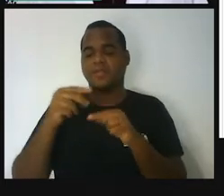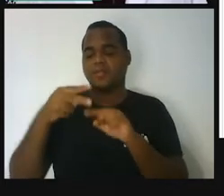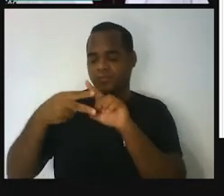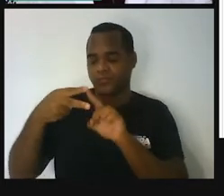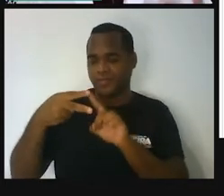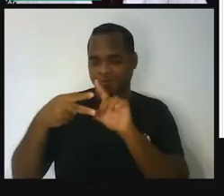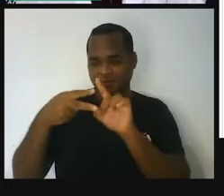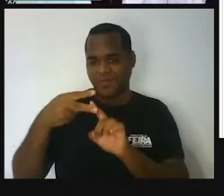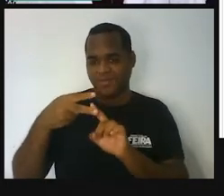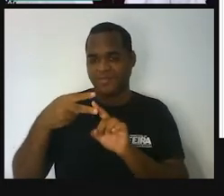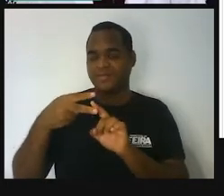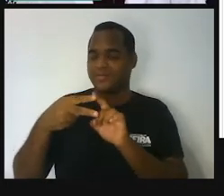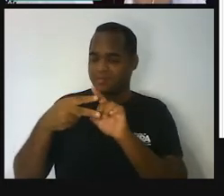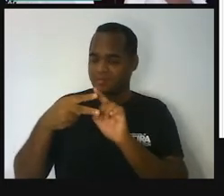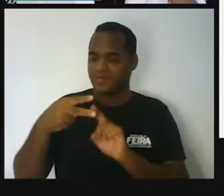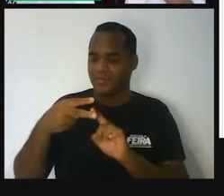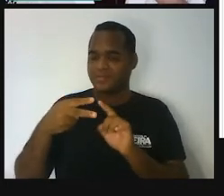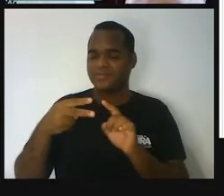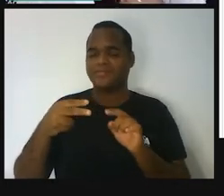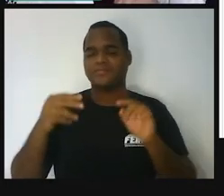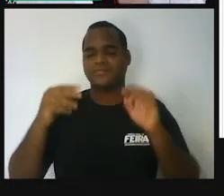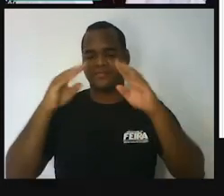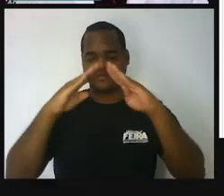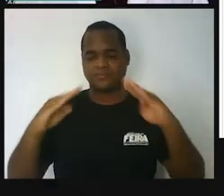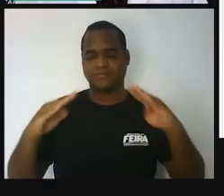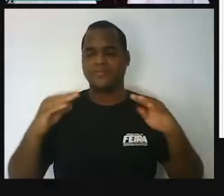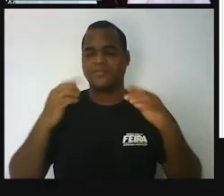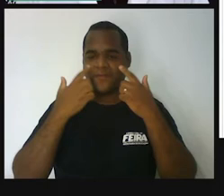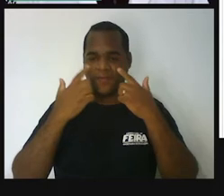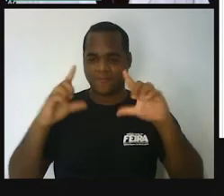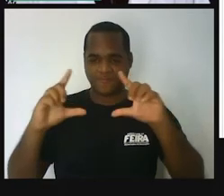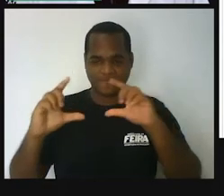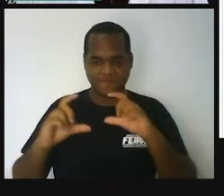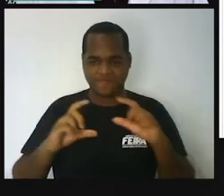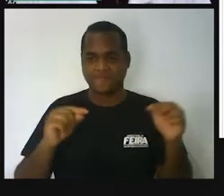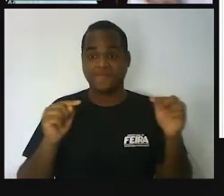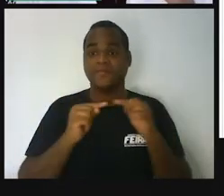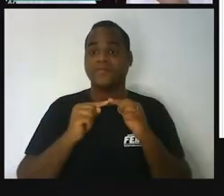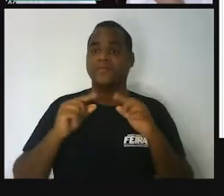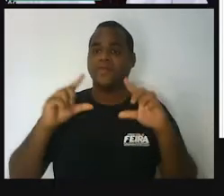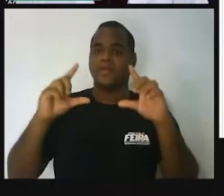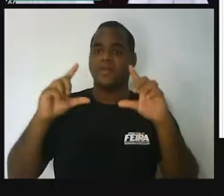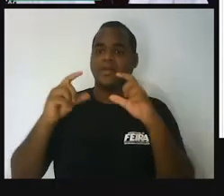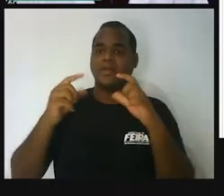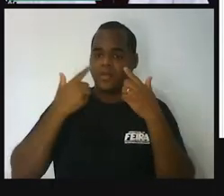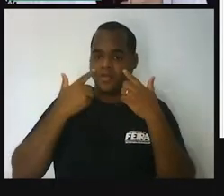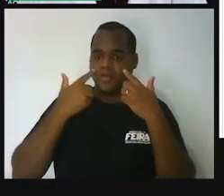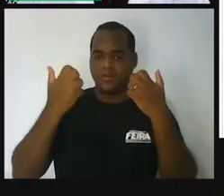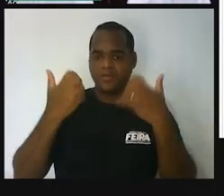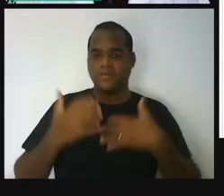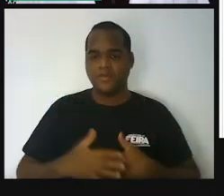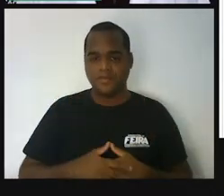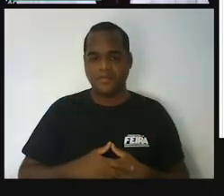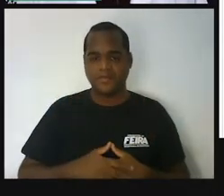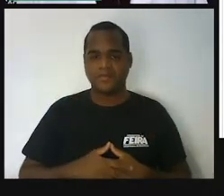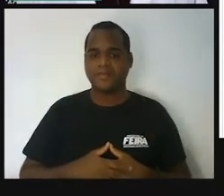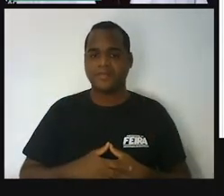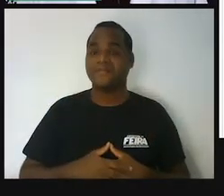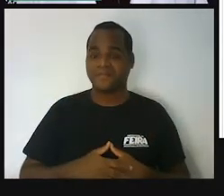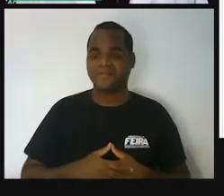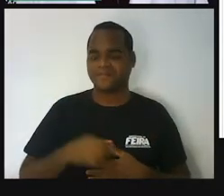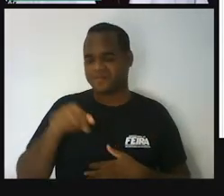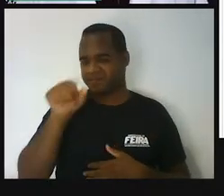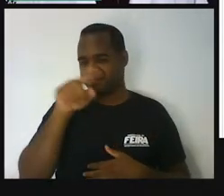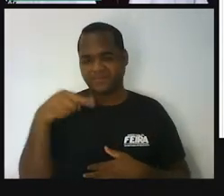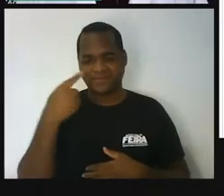Figuras geométricas que têm duas dimensões. Então, olha só essa foto aí desse teto que eu registrei e estou trazendo aqui para